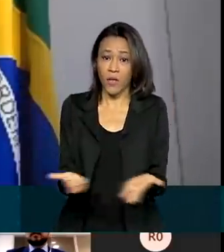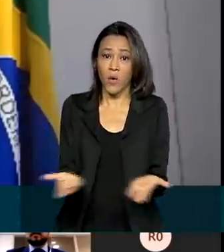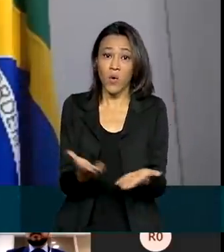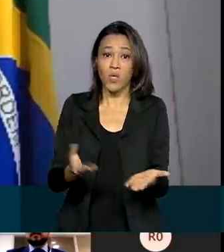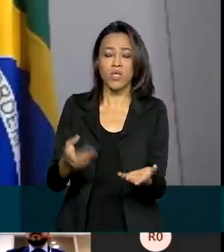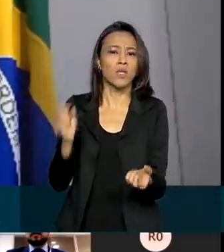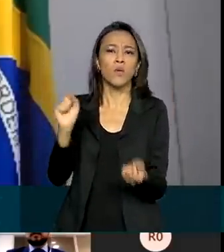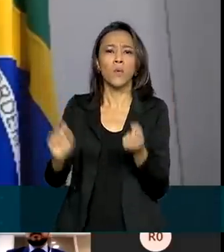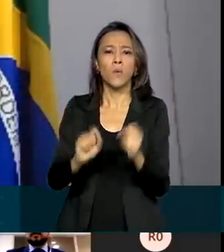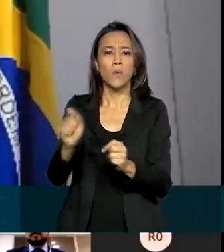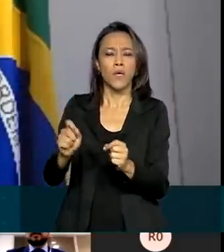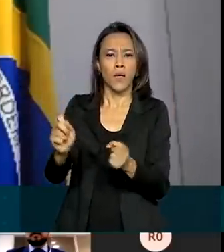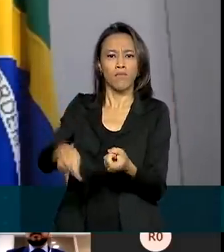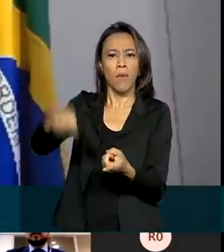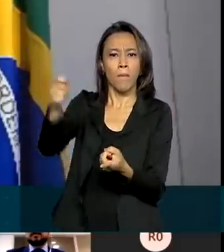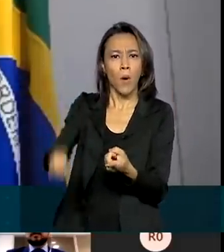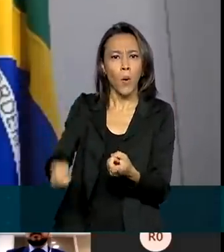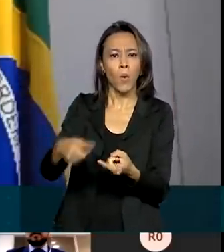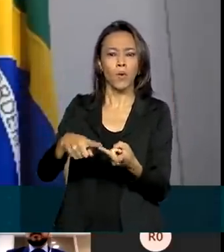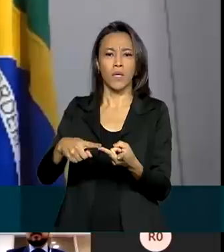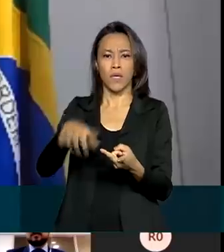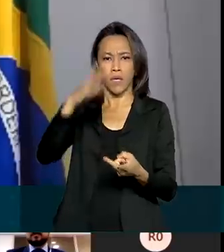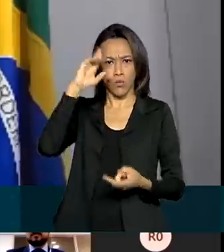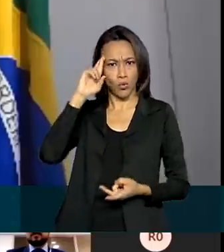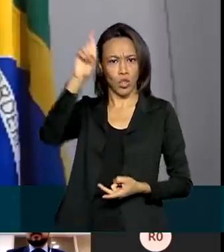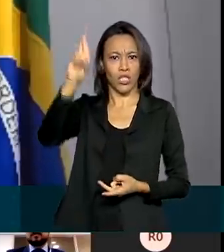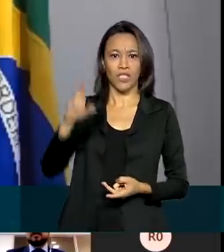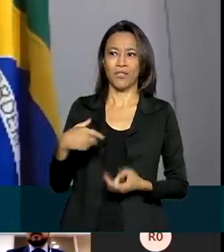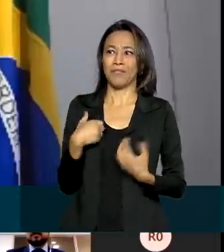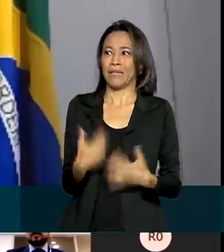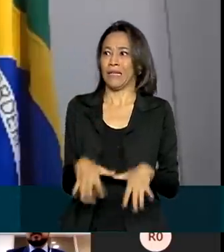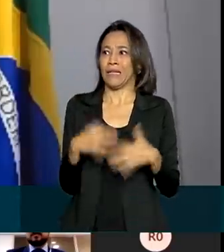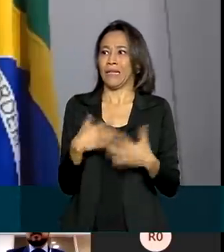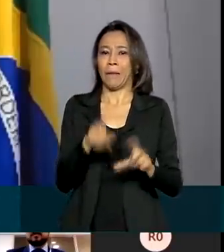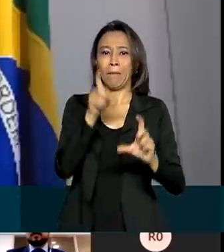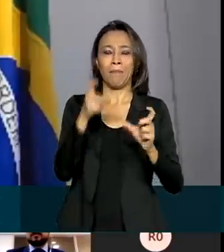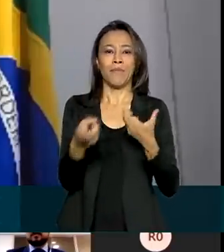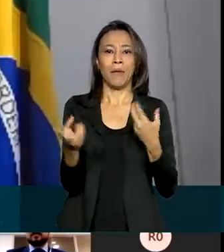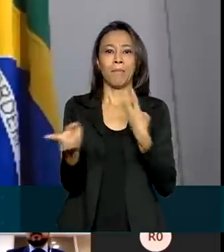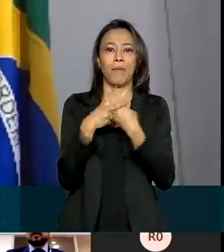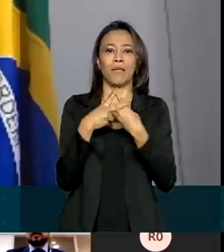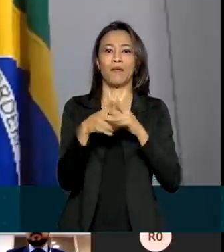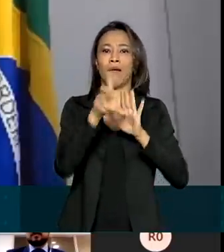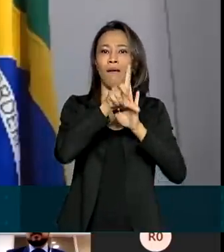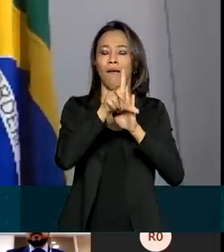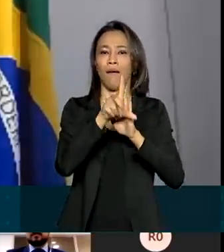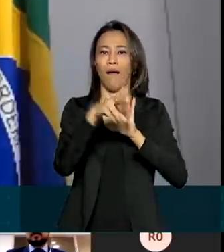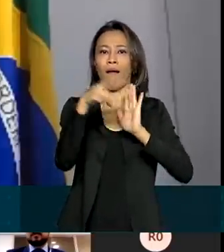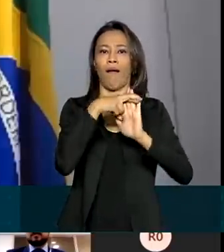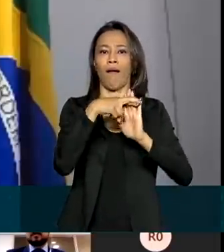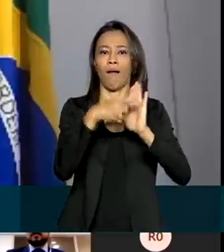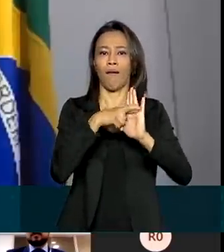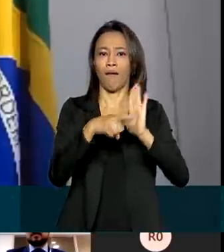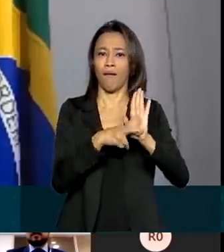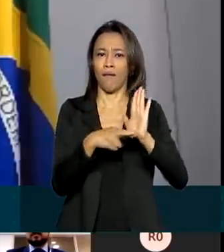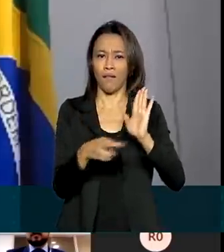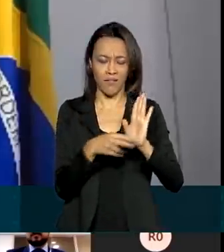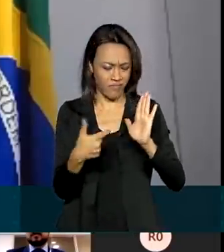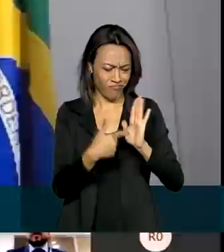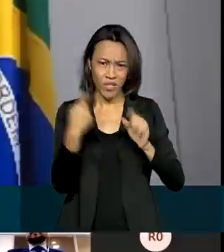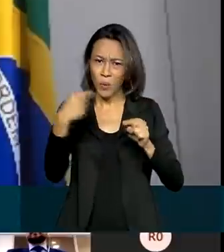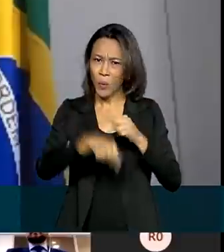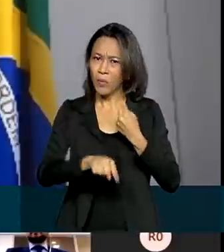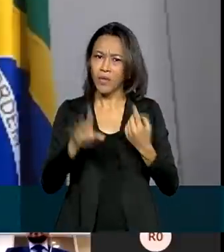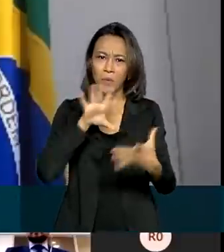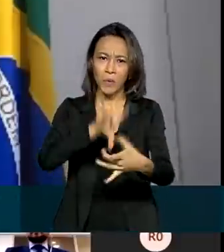recompensa, o que deixa o gestor público refém de regras que não fazem o menor sentido nos dias